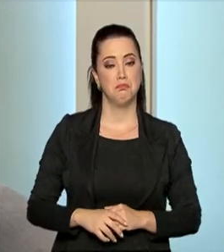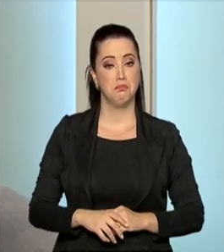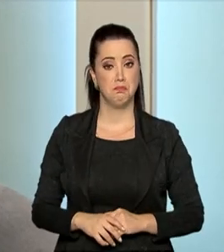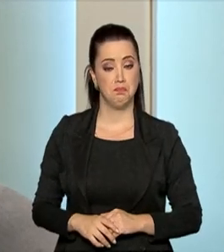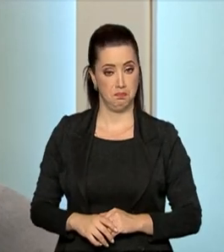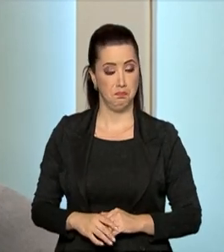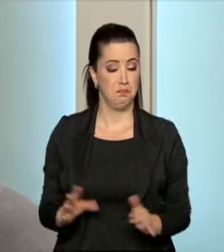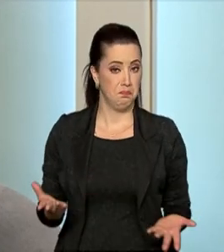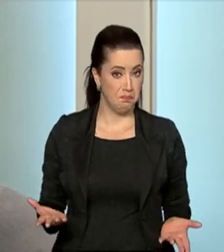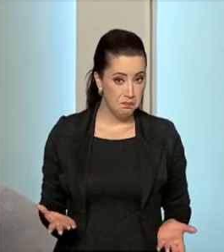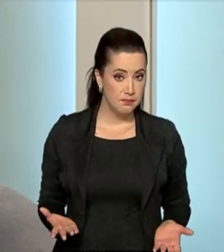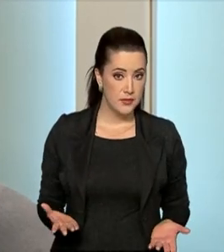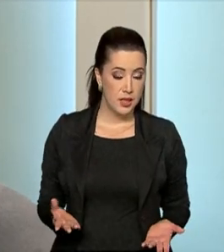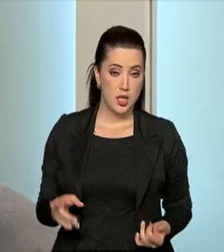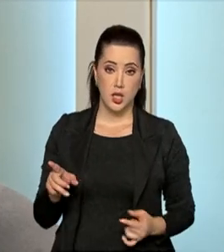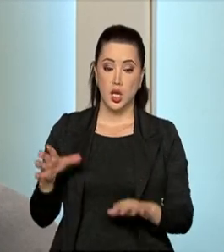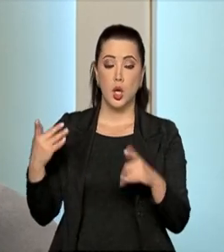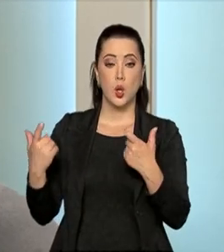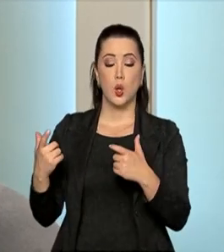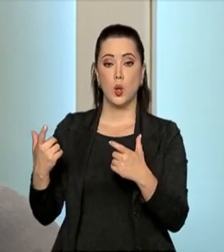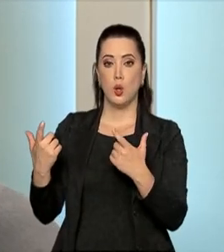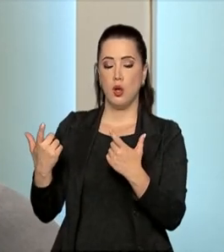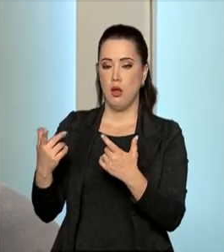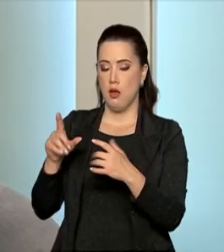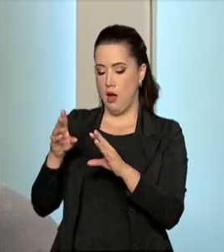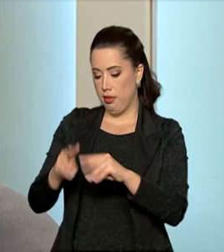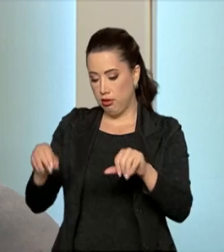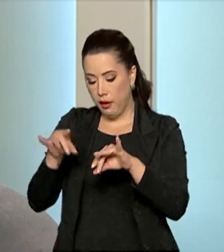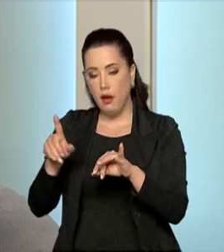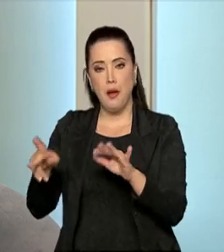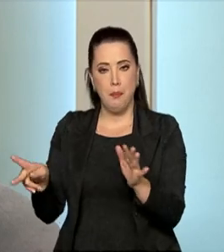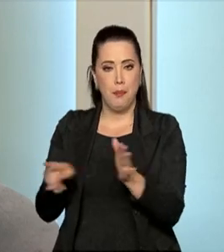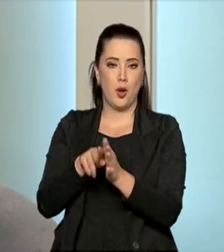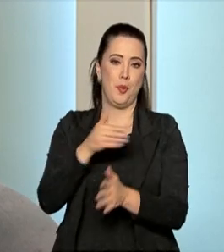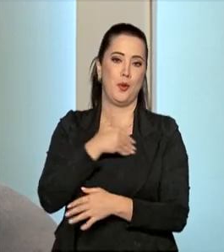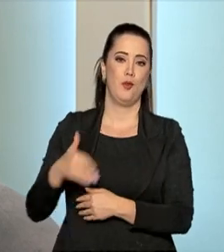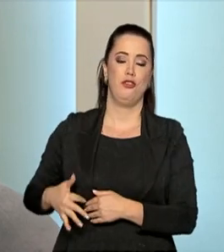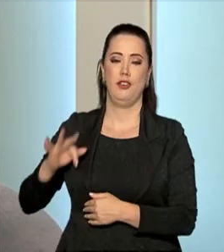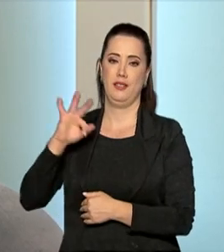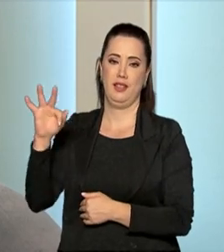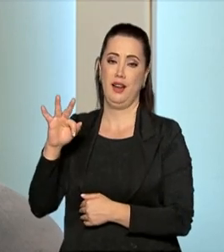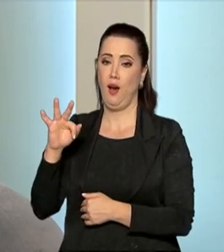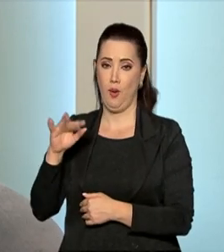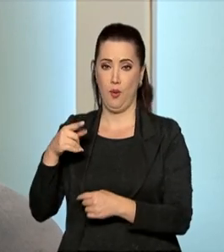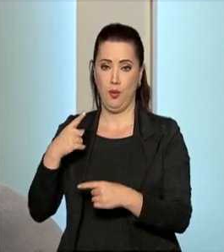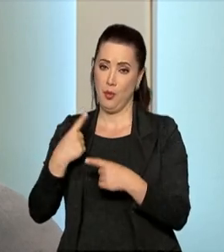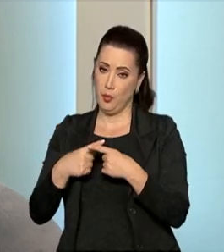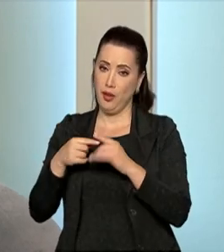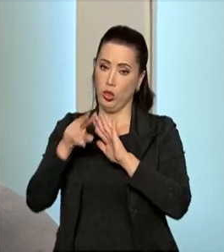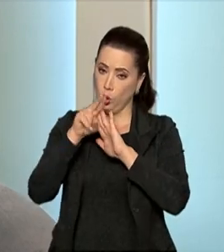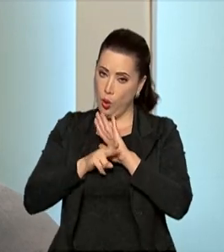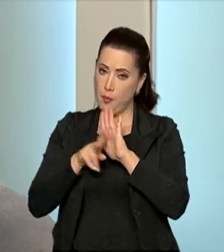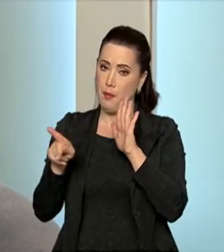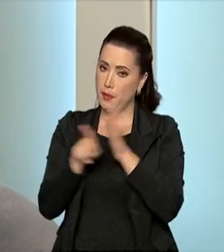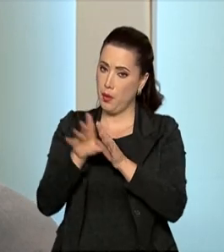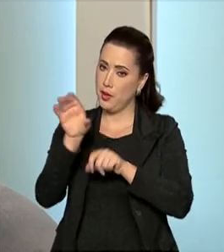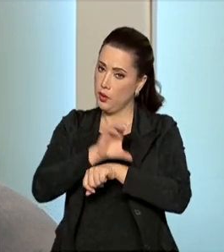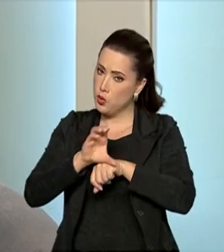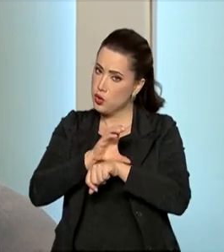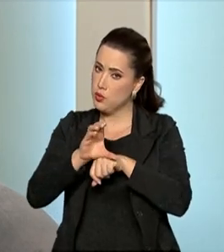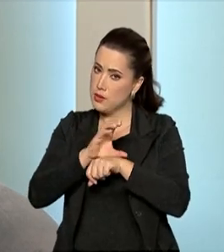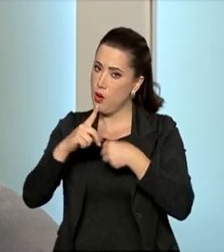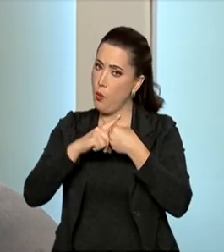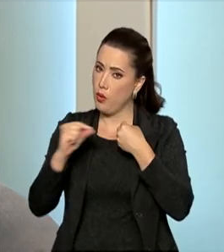indígenas são propriedade da União, conforme está no artigo 20 da Constituição Federal. O uso